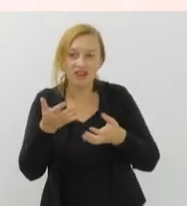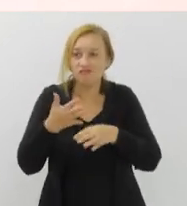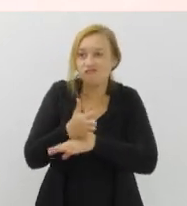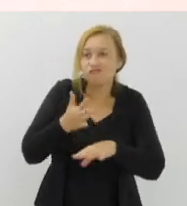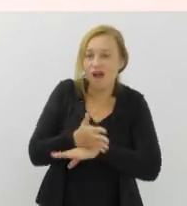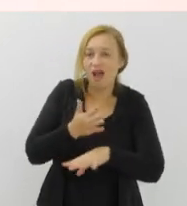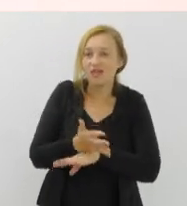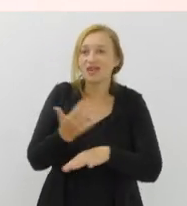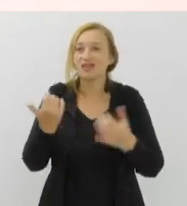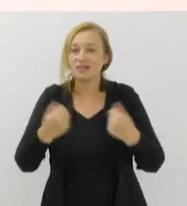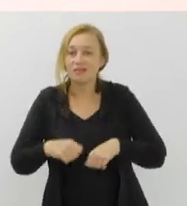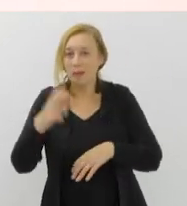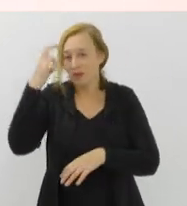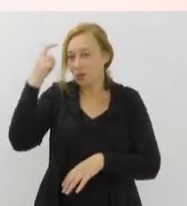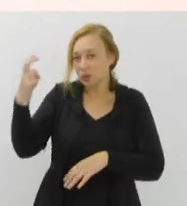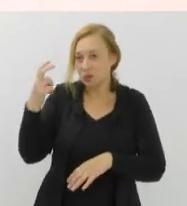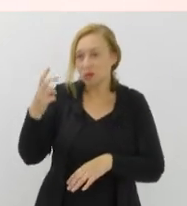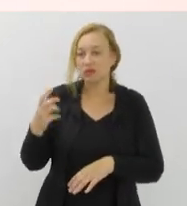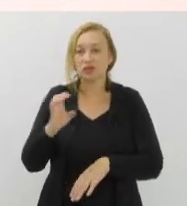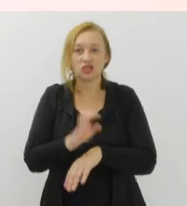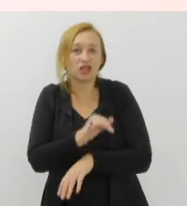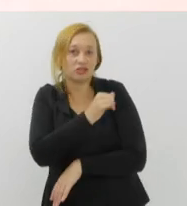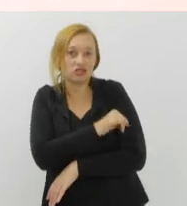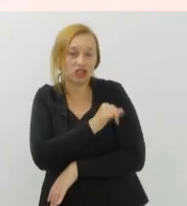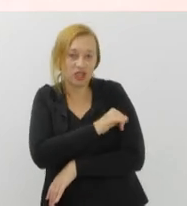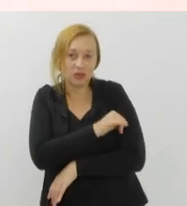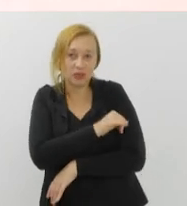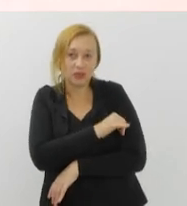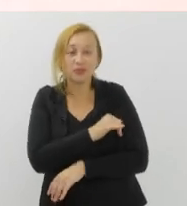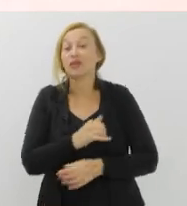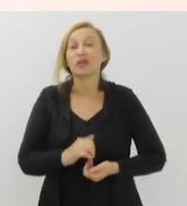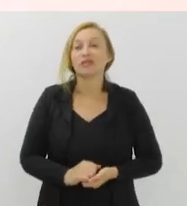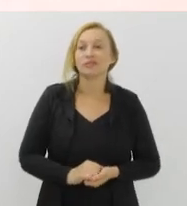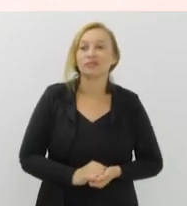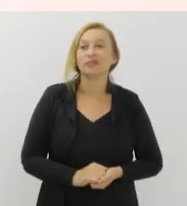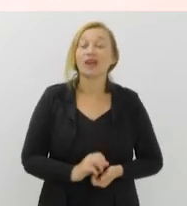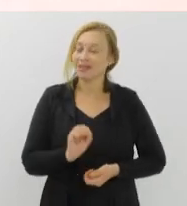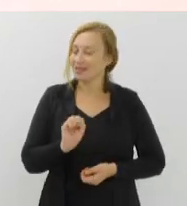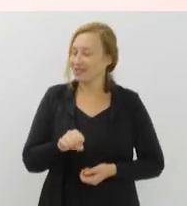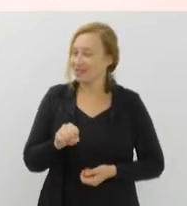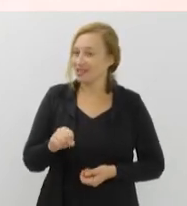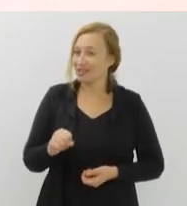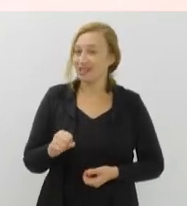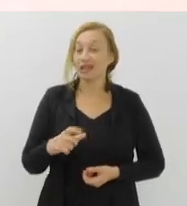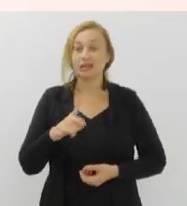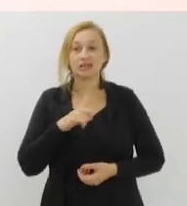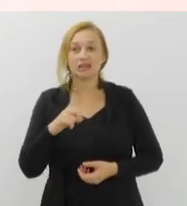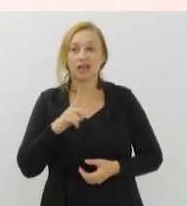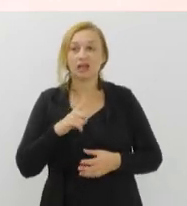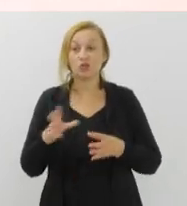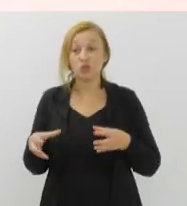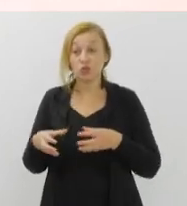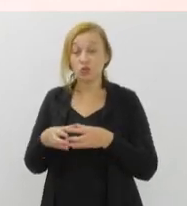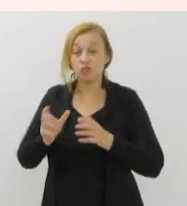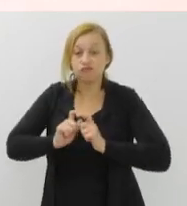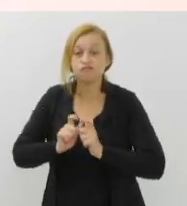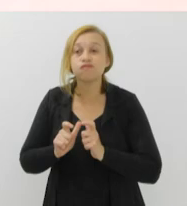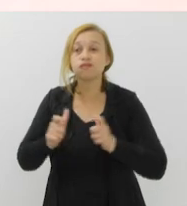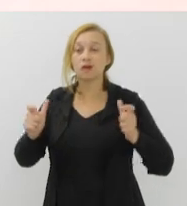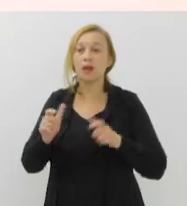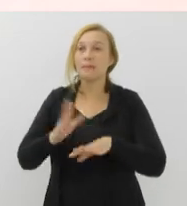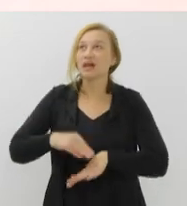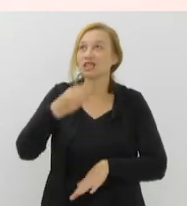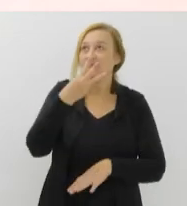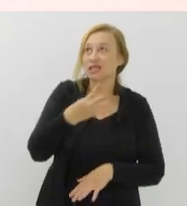vez mais a cultura aqui do nosso estado do Rio de Janeiro, que é riquíssima. Sim, nossa, nós temos uma rede potente, temos mais de